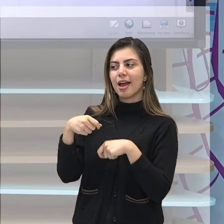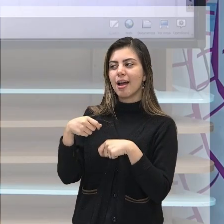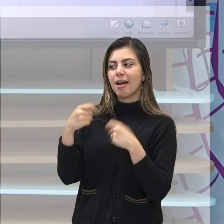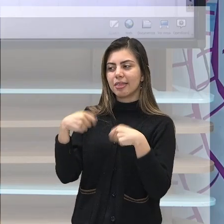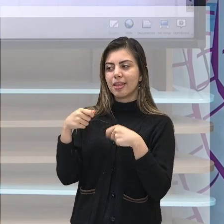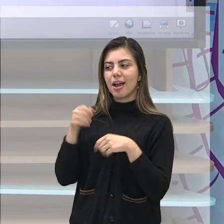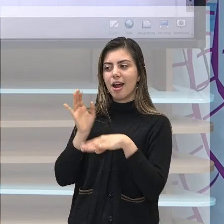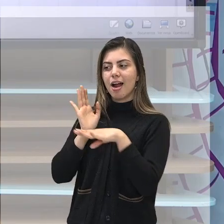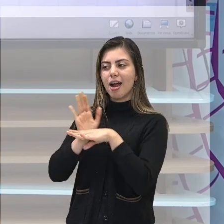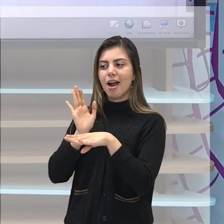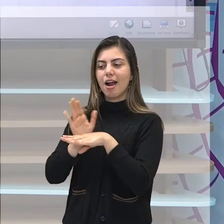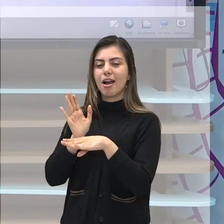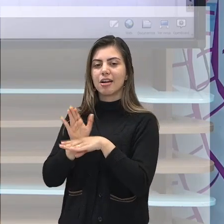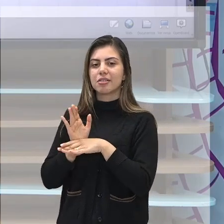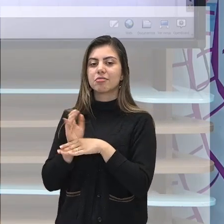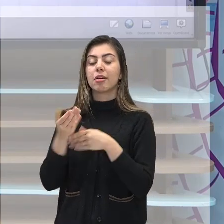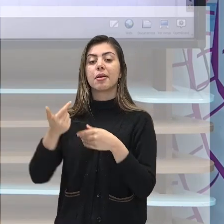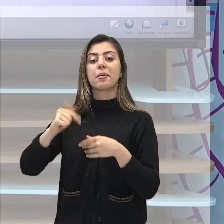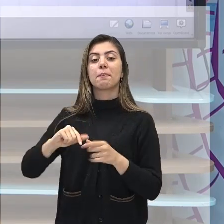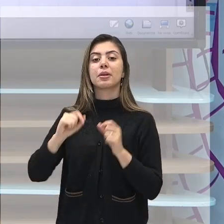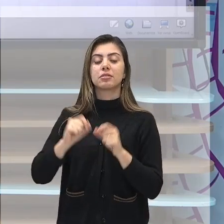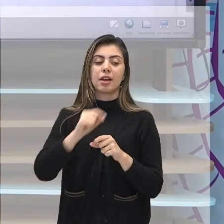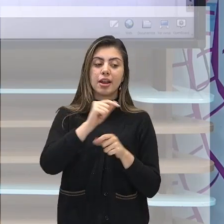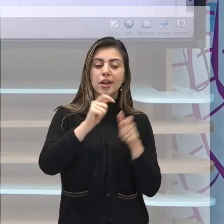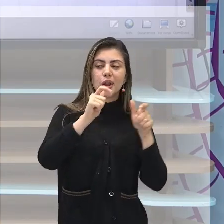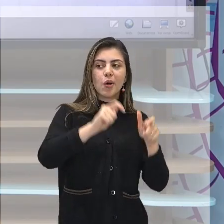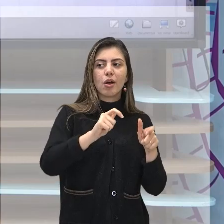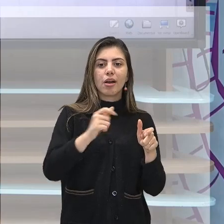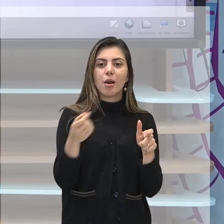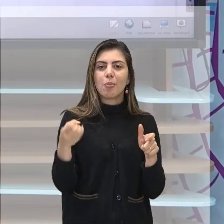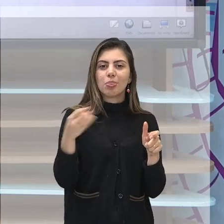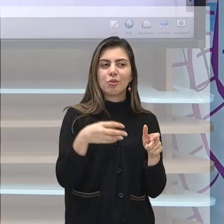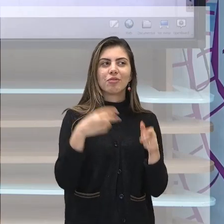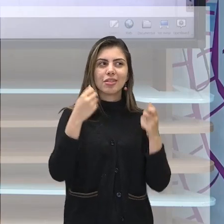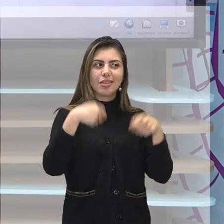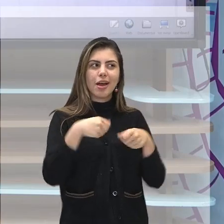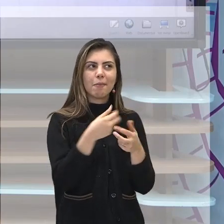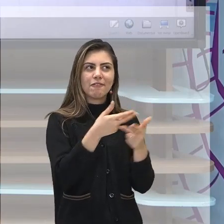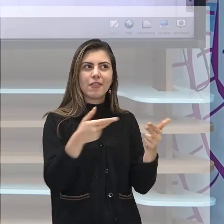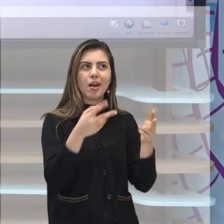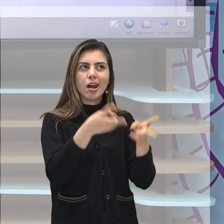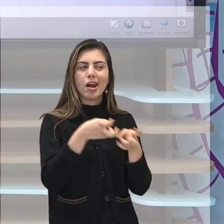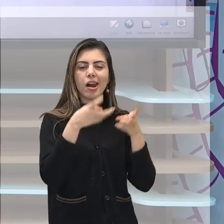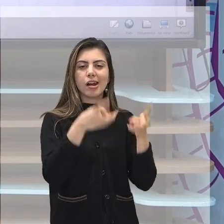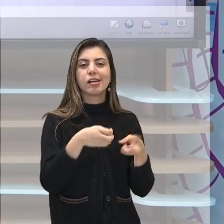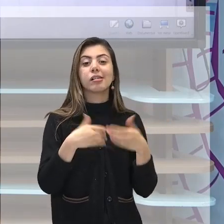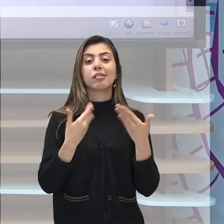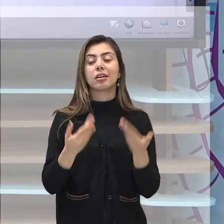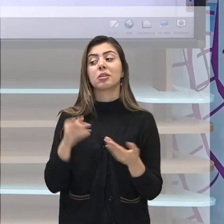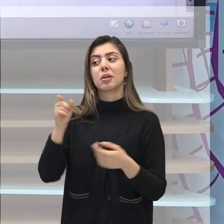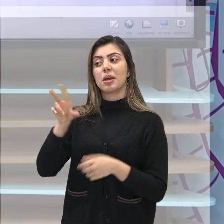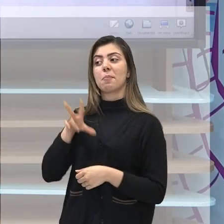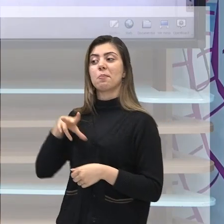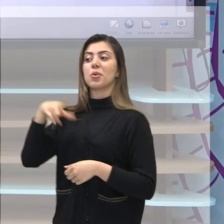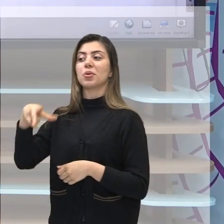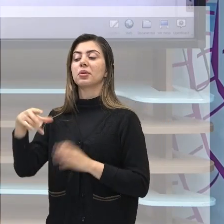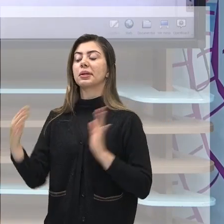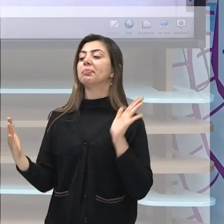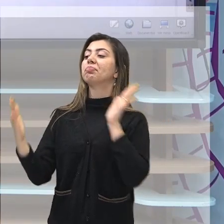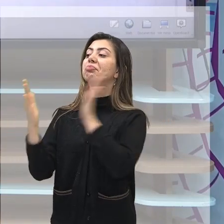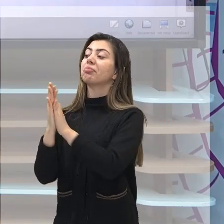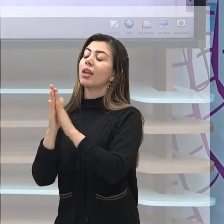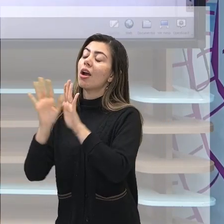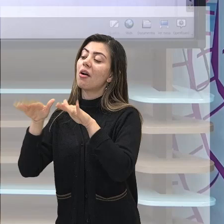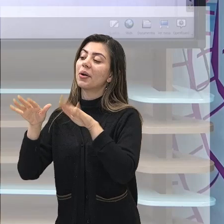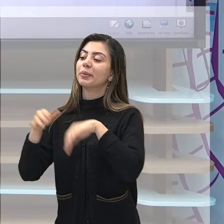de explorar explorar novos territórios, chega diante da coroa portuguesa e